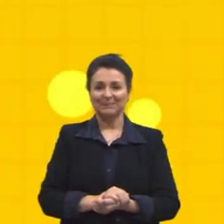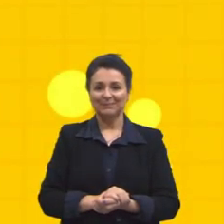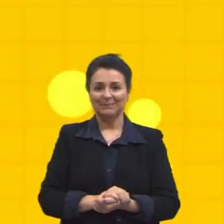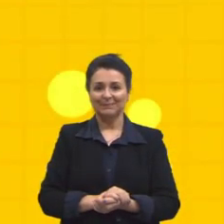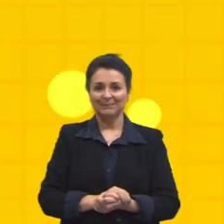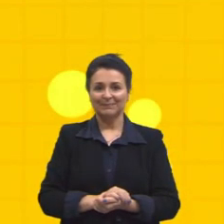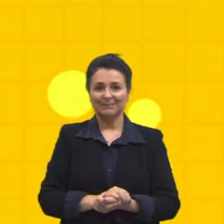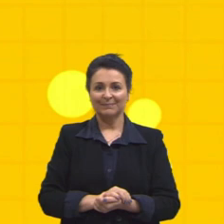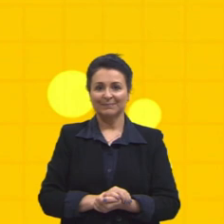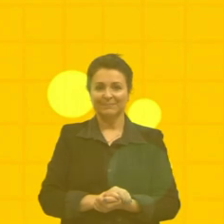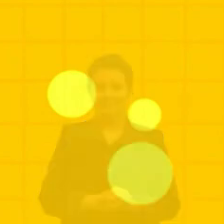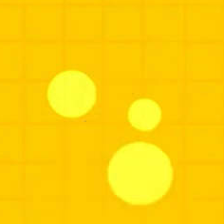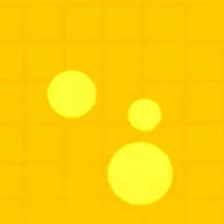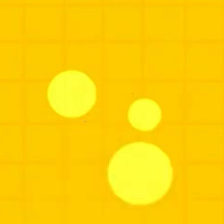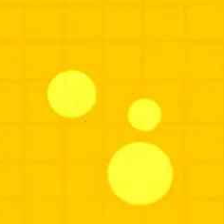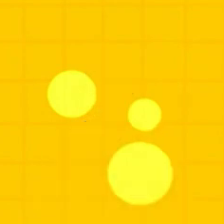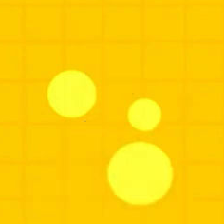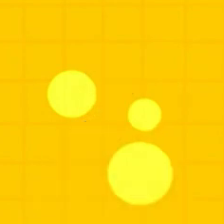Tchau, tchau. Tchau.